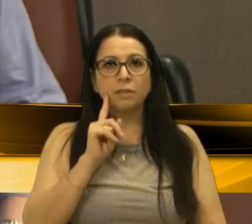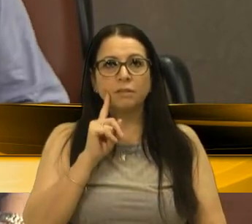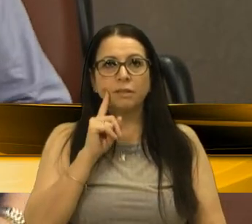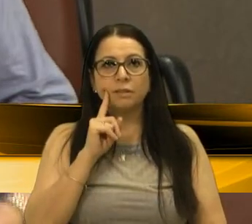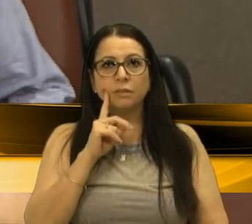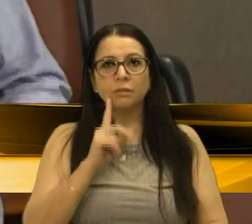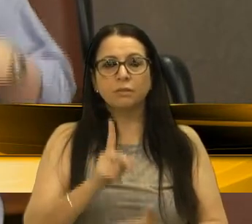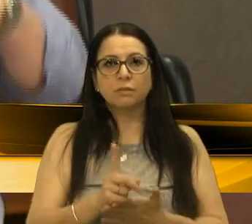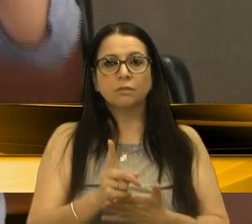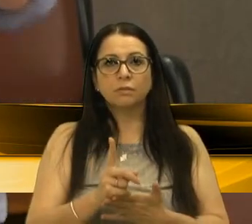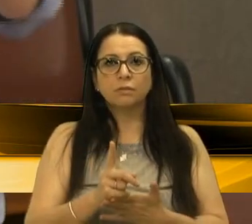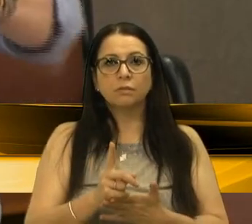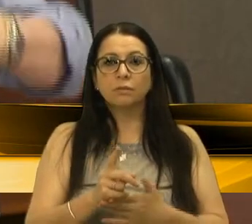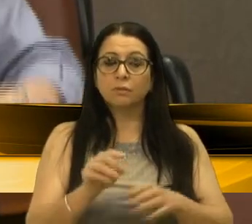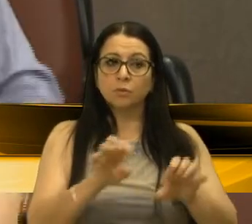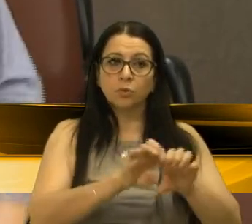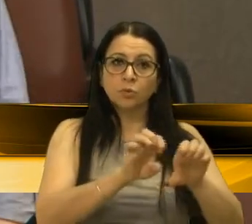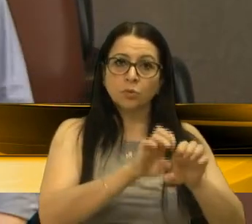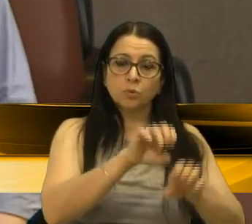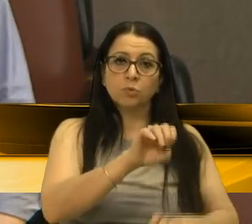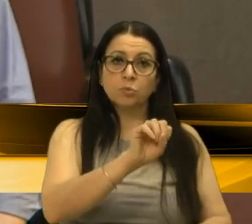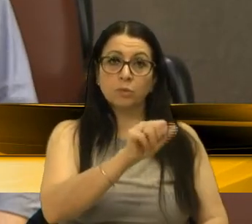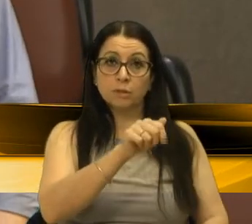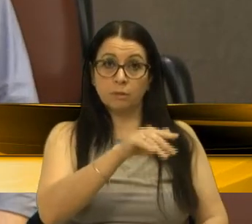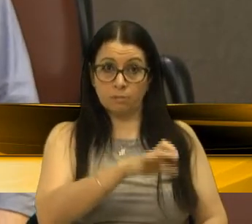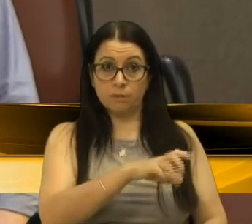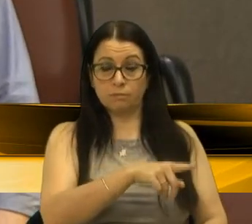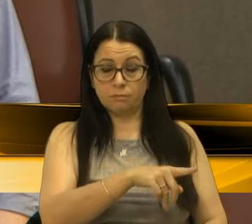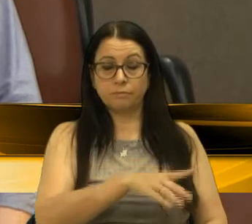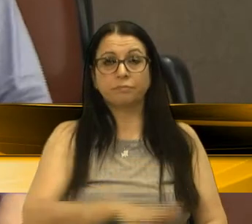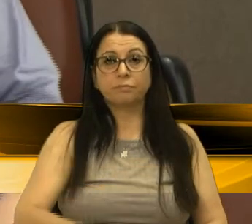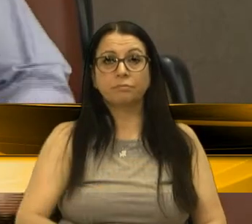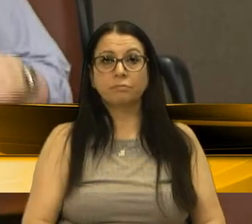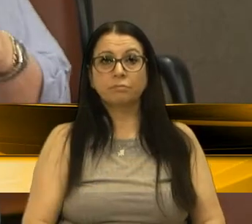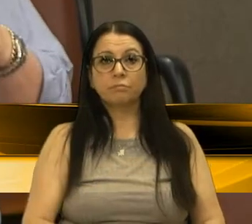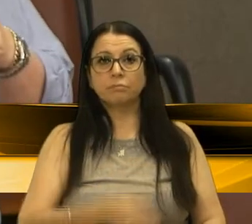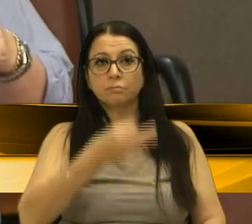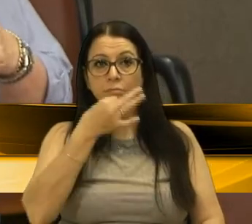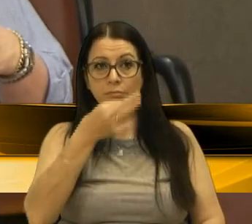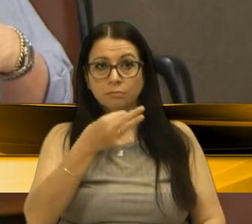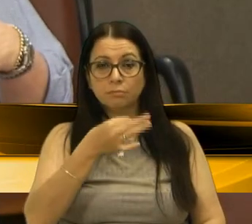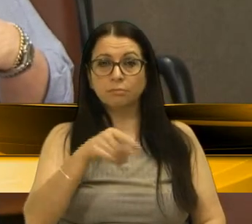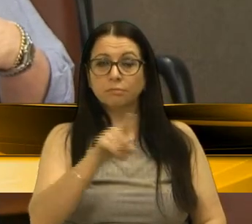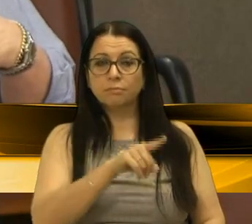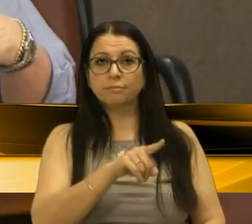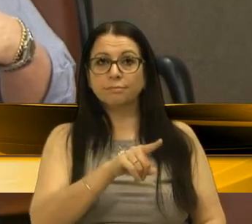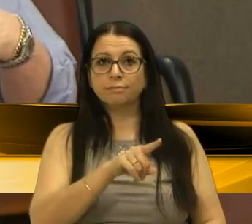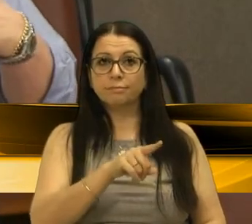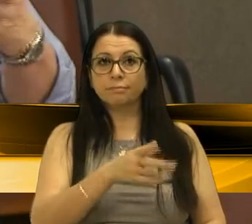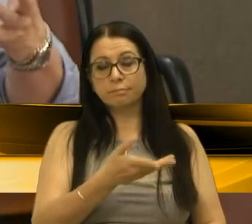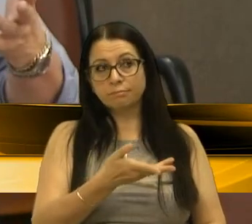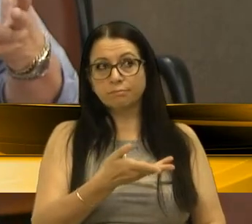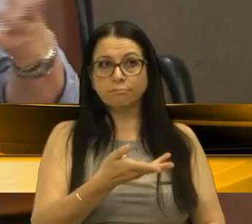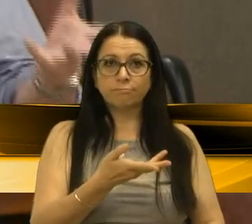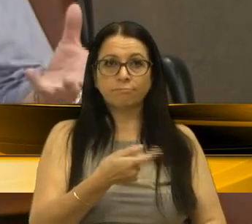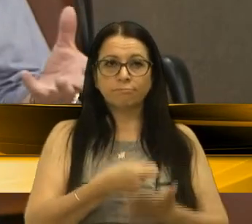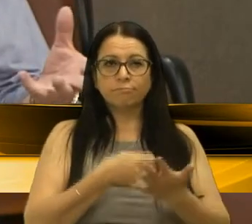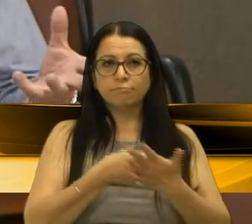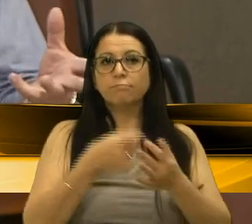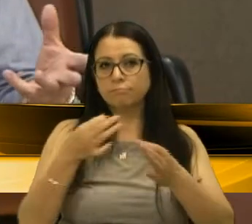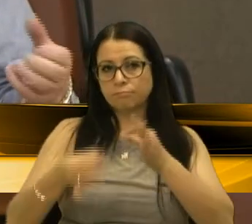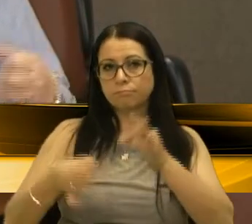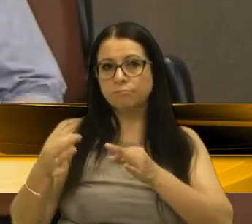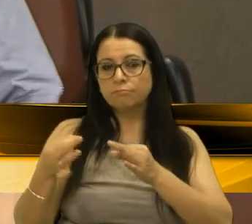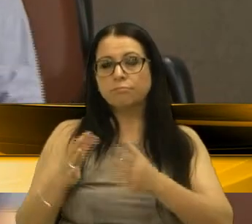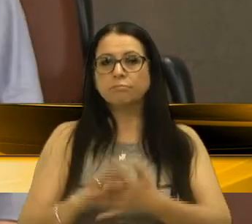usar a estrutura do Samai, do ponto de vista de um pleito justo,